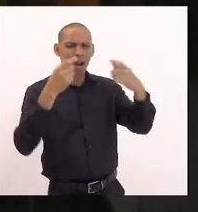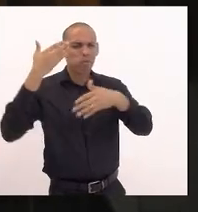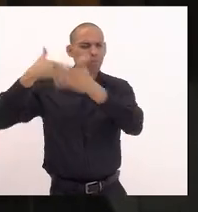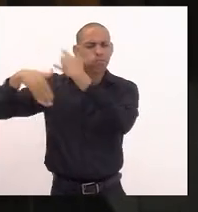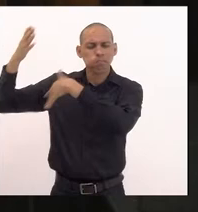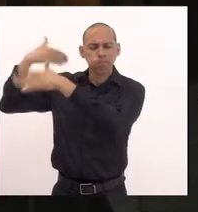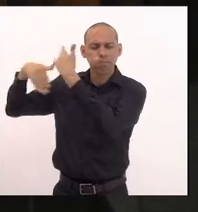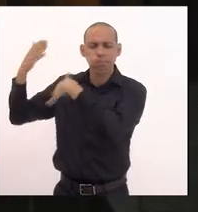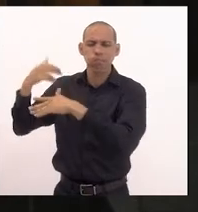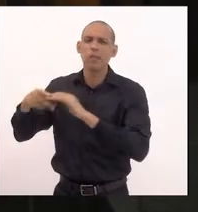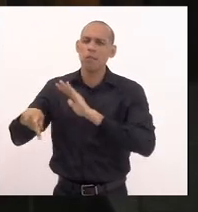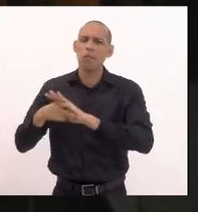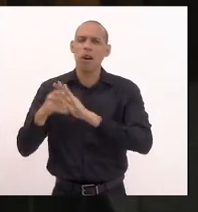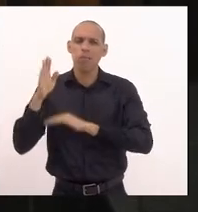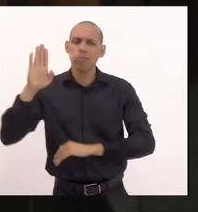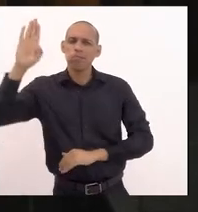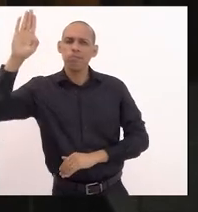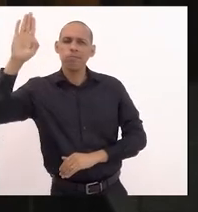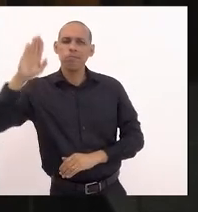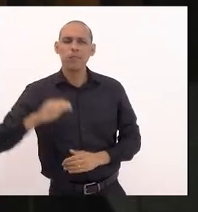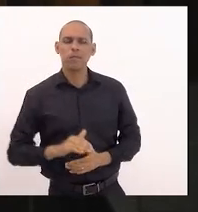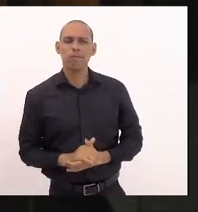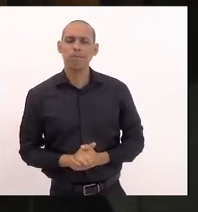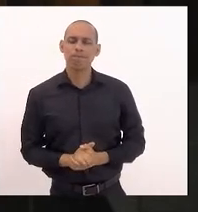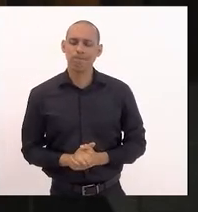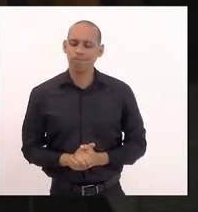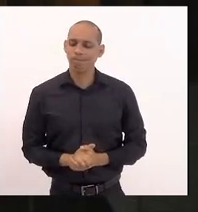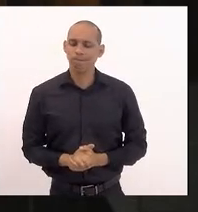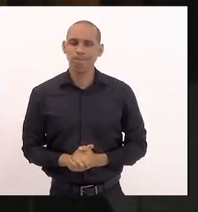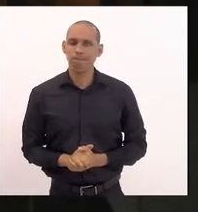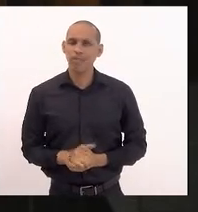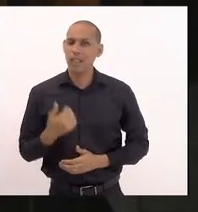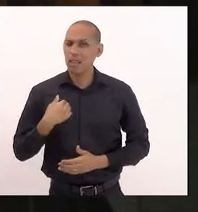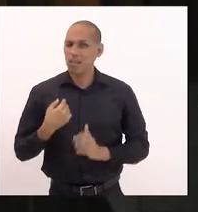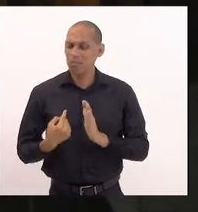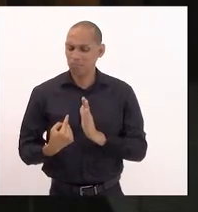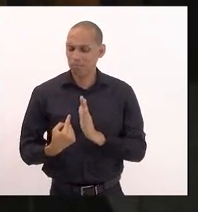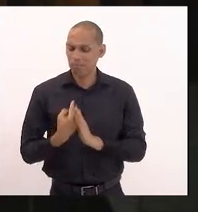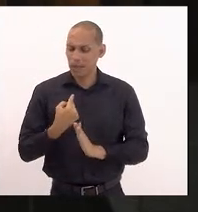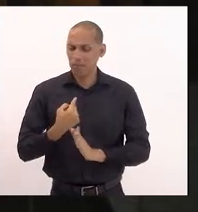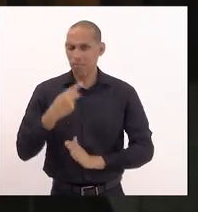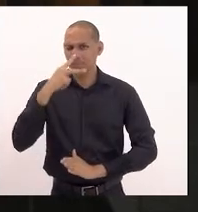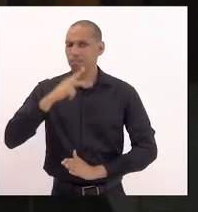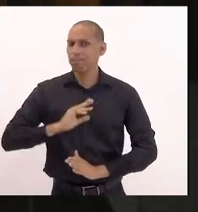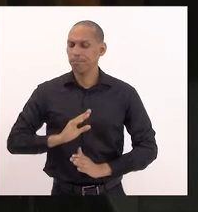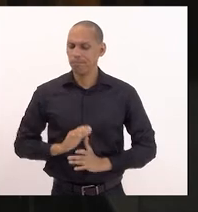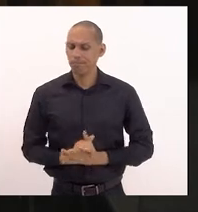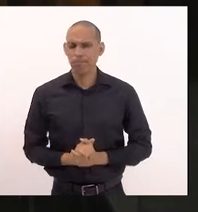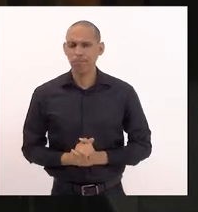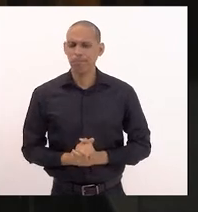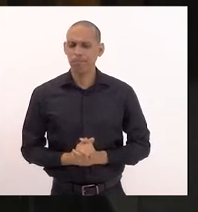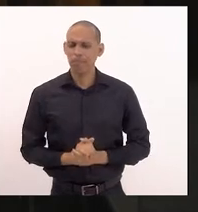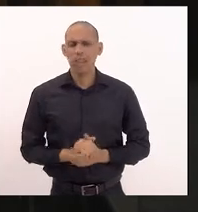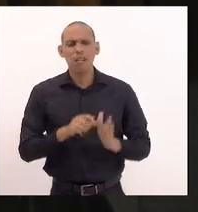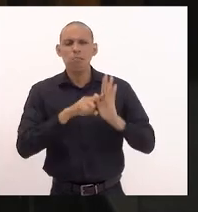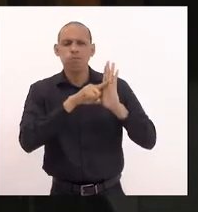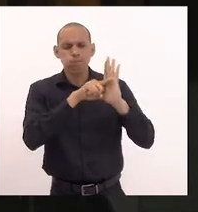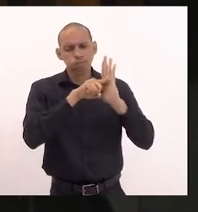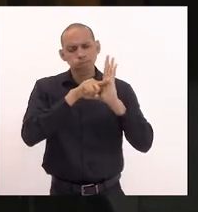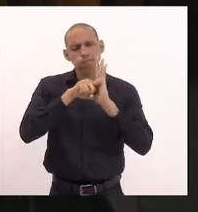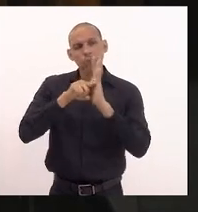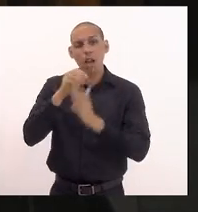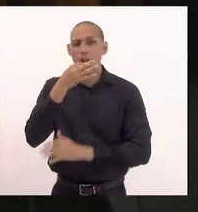que foi o nazismo aí eu me pergunto deputado Evelmar sobre as pesquisas de